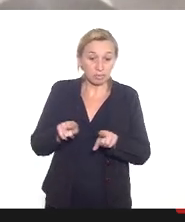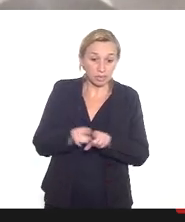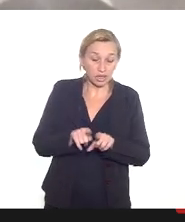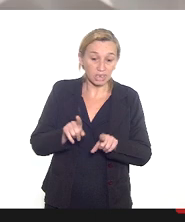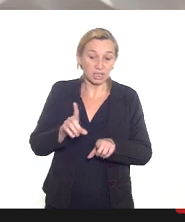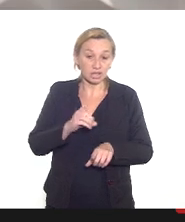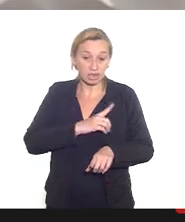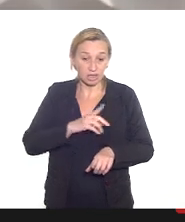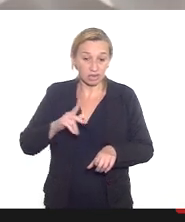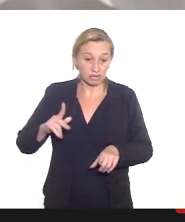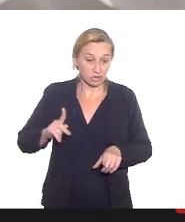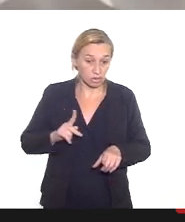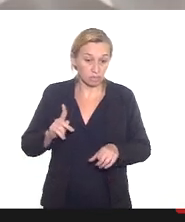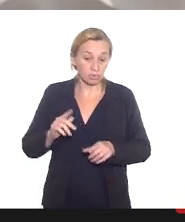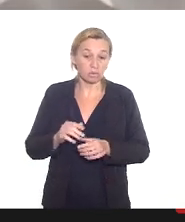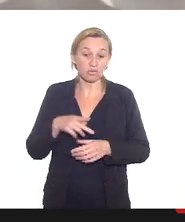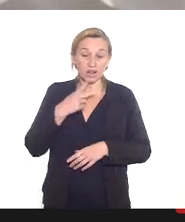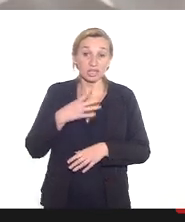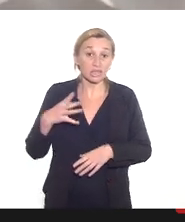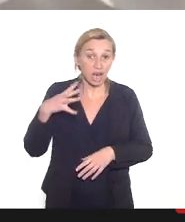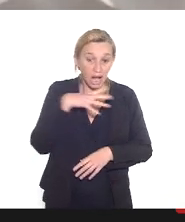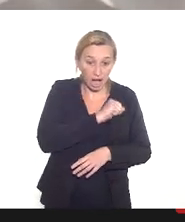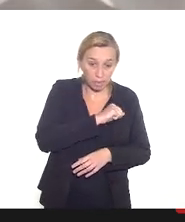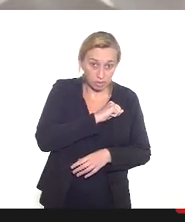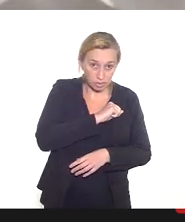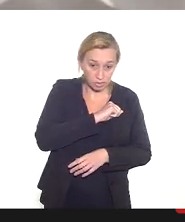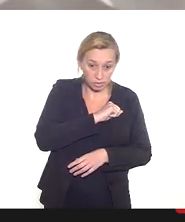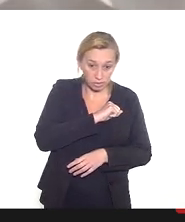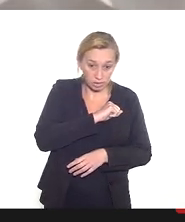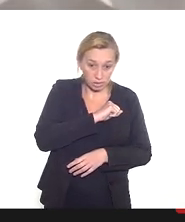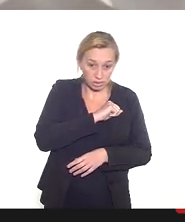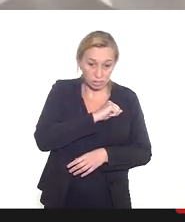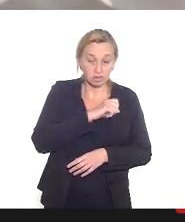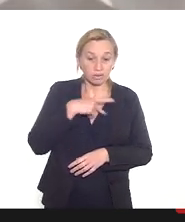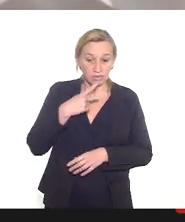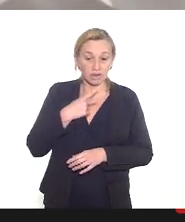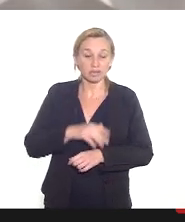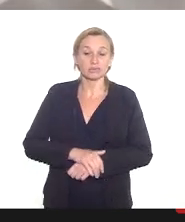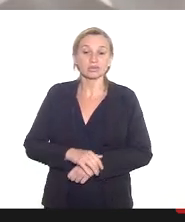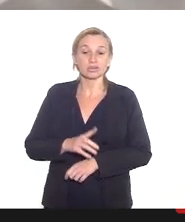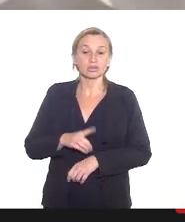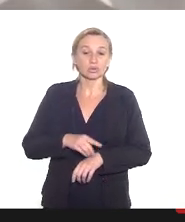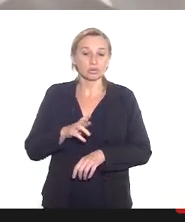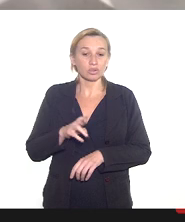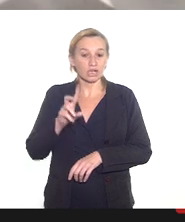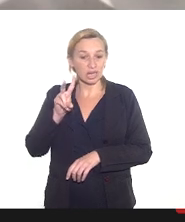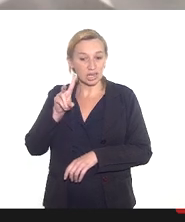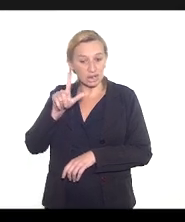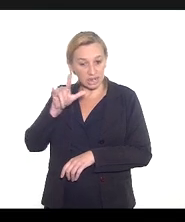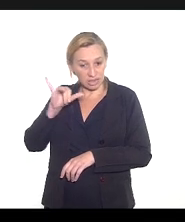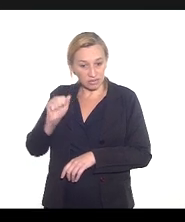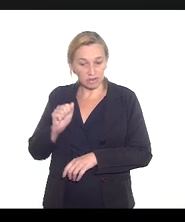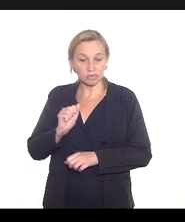fizessem ainda que rapidamente uma manifestação doutora Lívia por favor